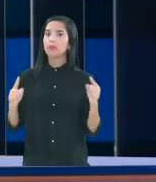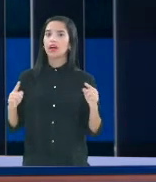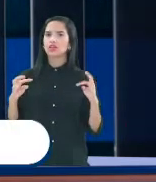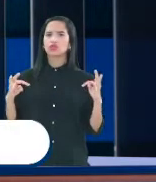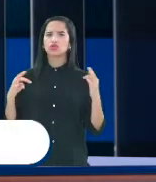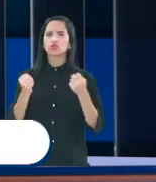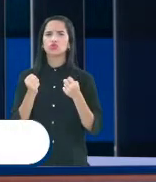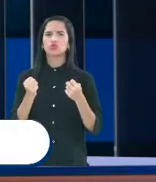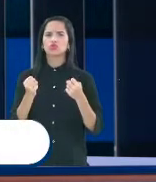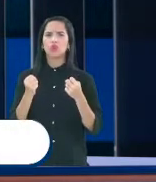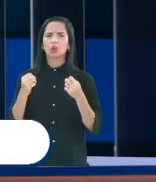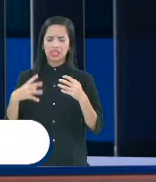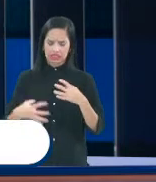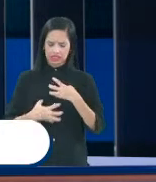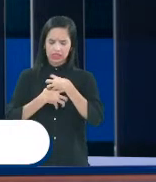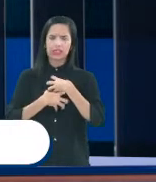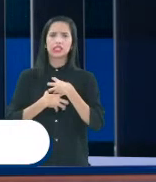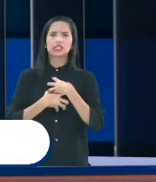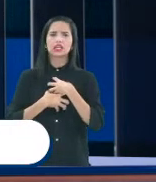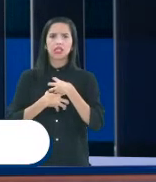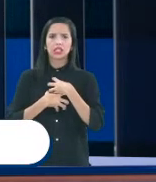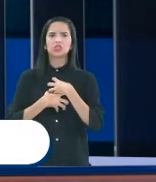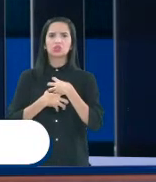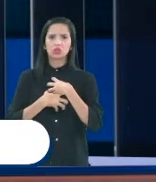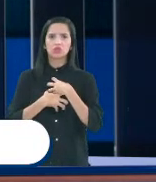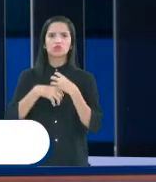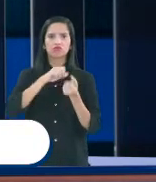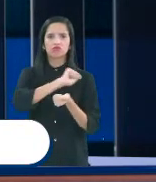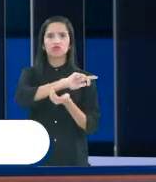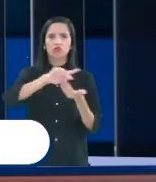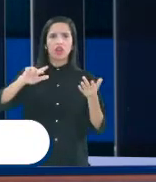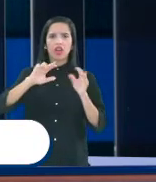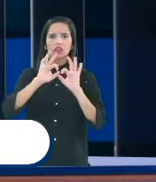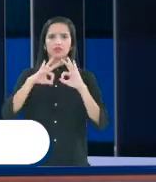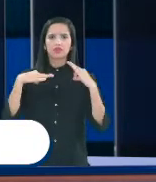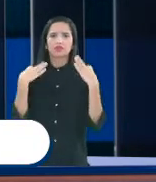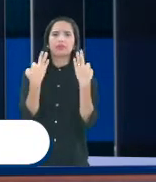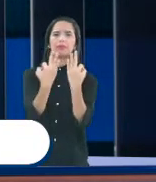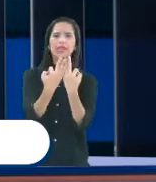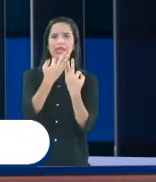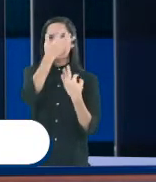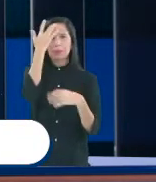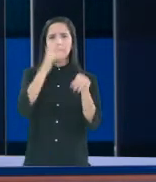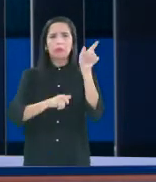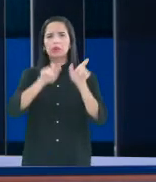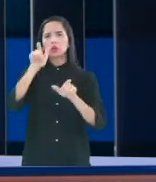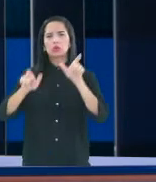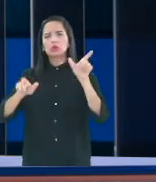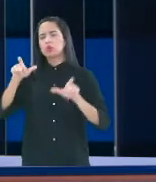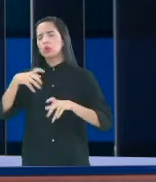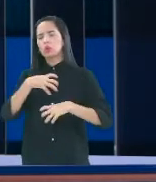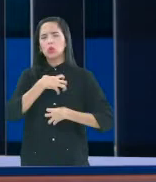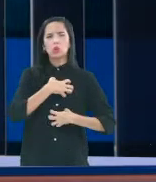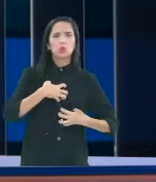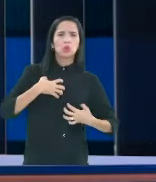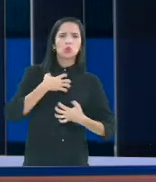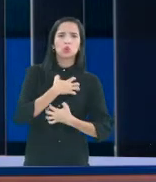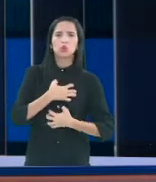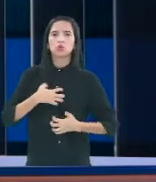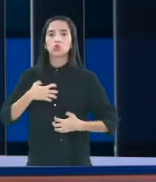transtorno em várias famílias, em várias pessoas e os transtornos